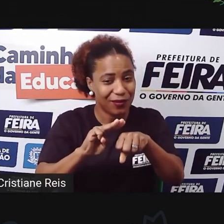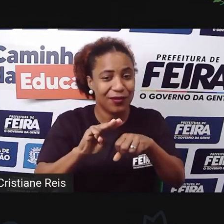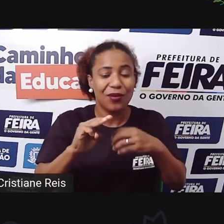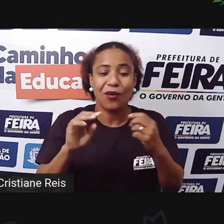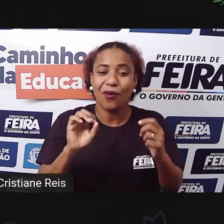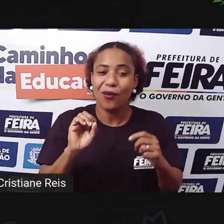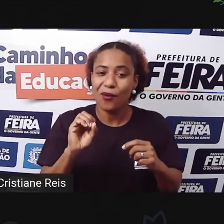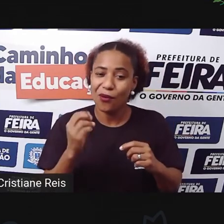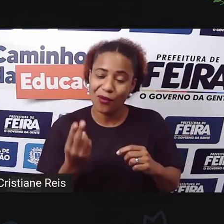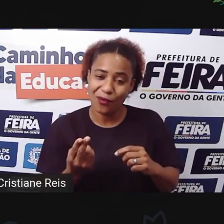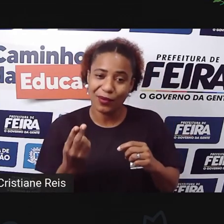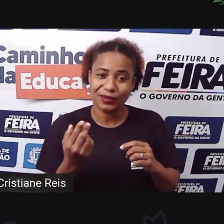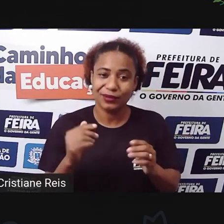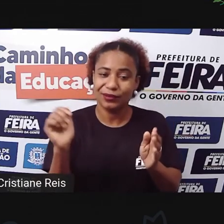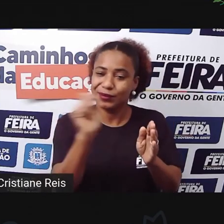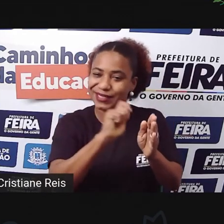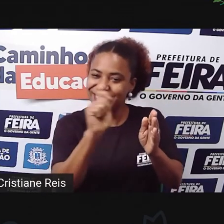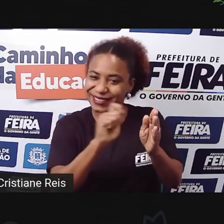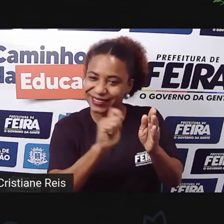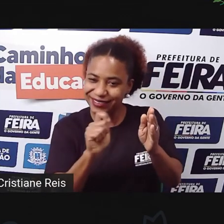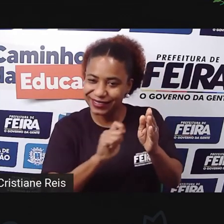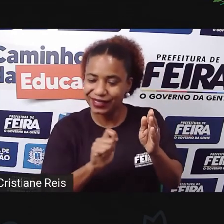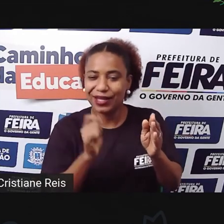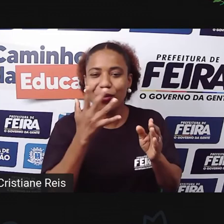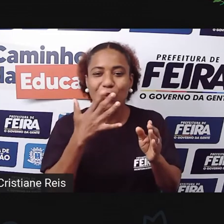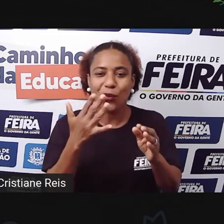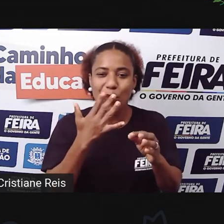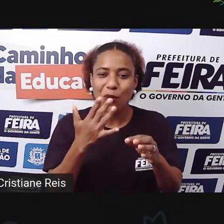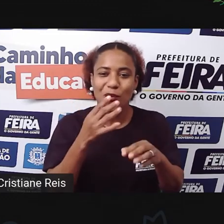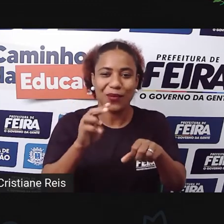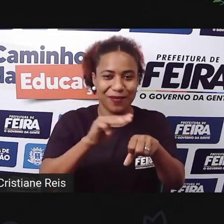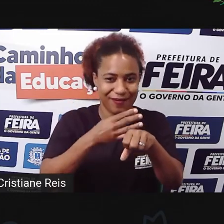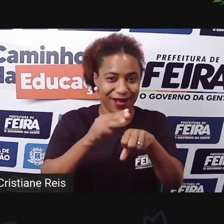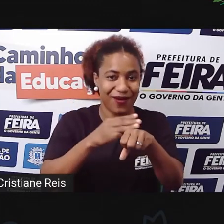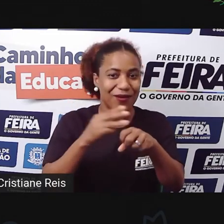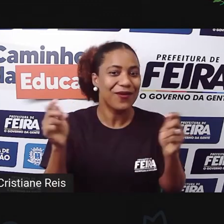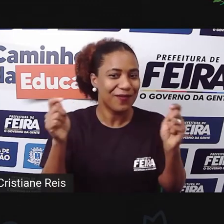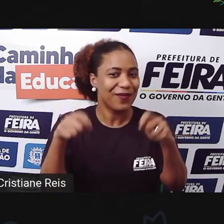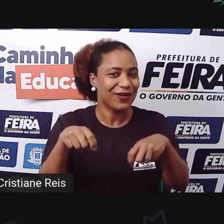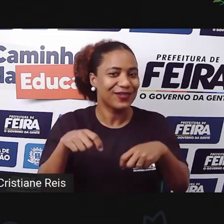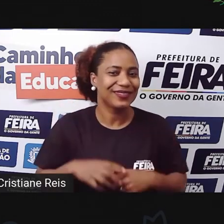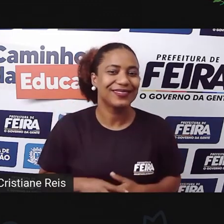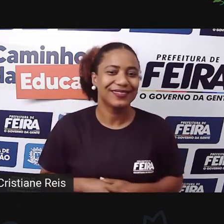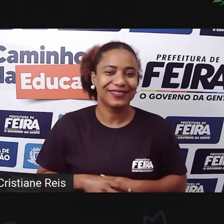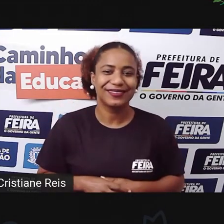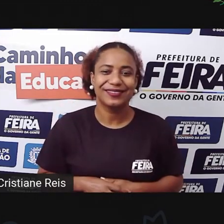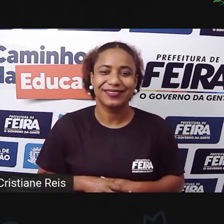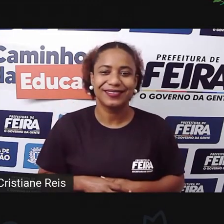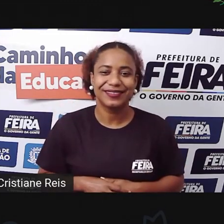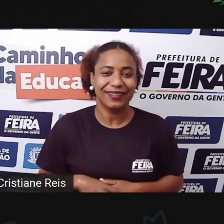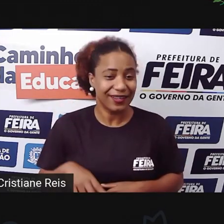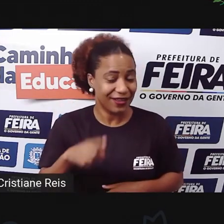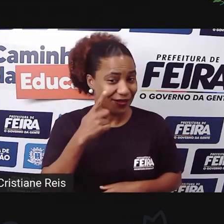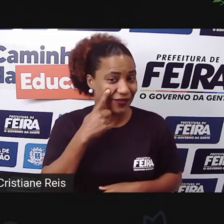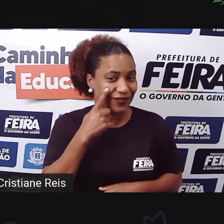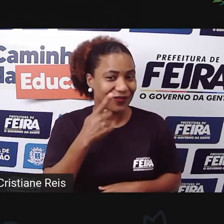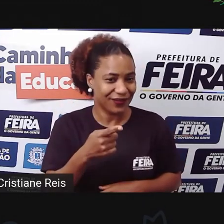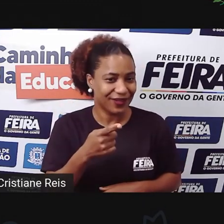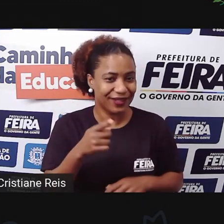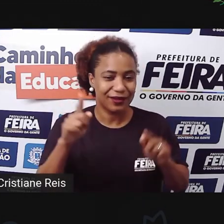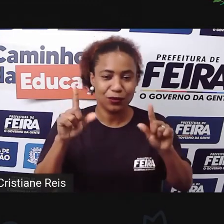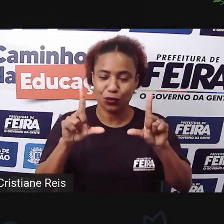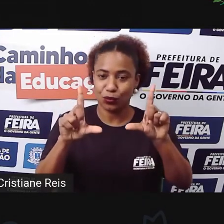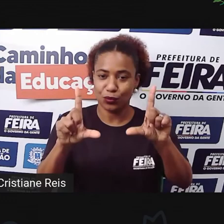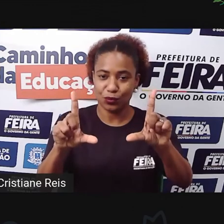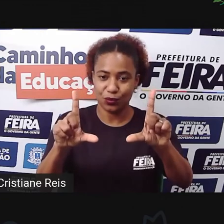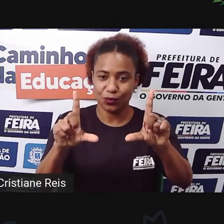o fundo marrom, você pode colorir, tá certo? Então, você vai precisar do papel no formato quadrado, tá certo?